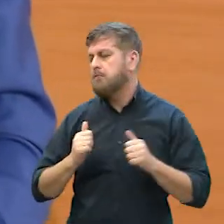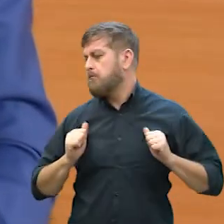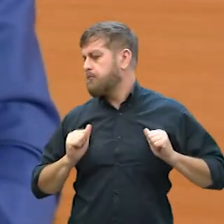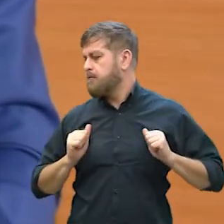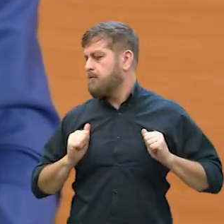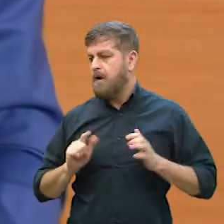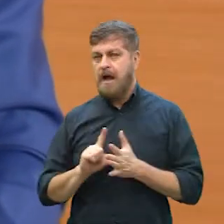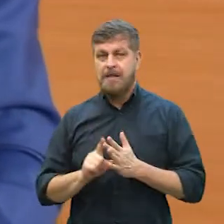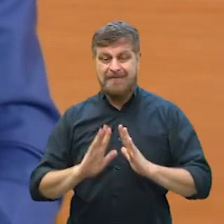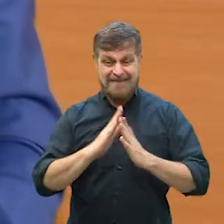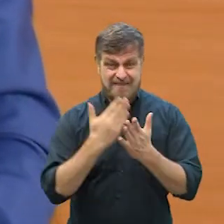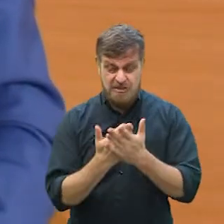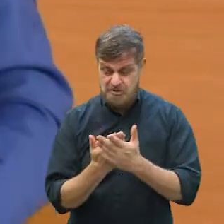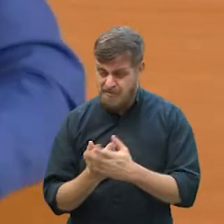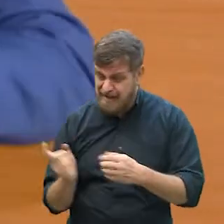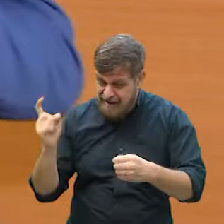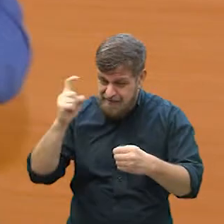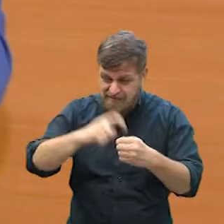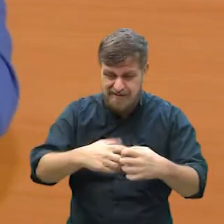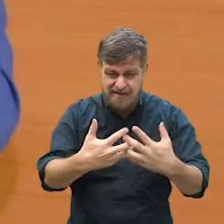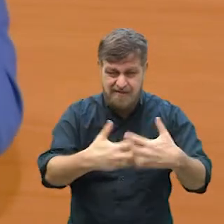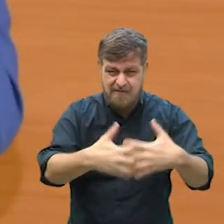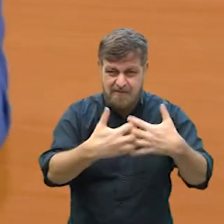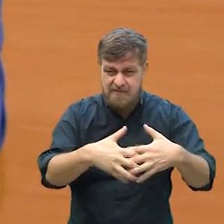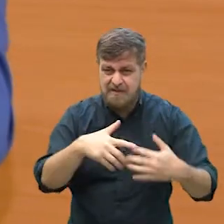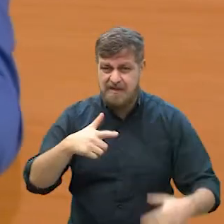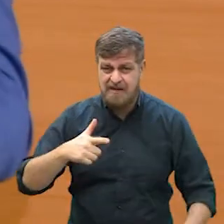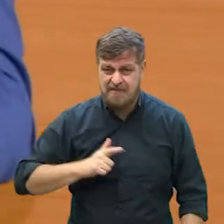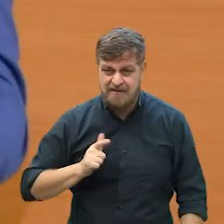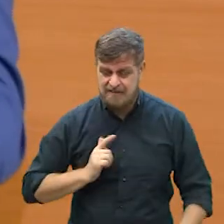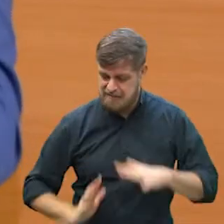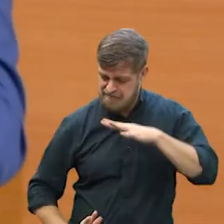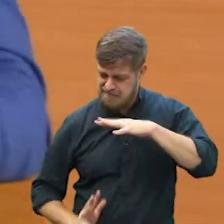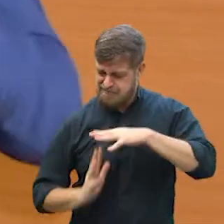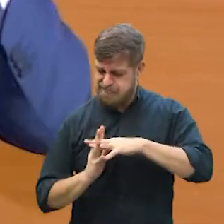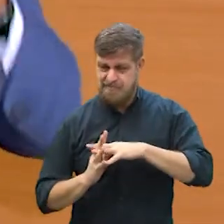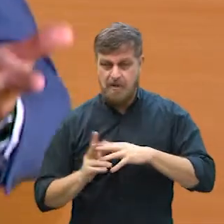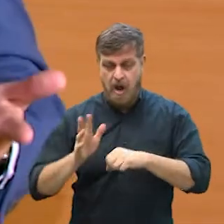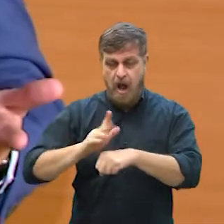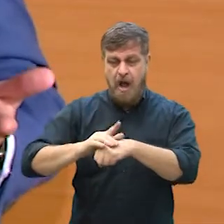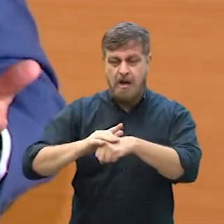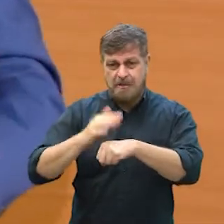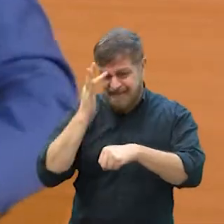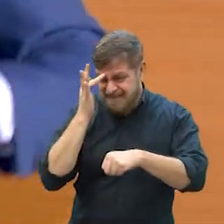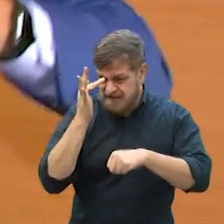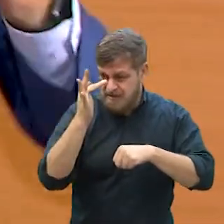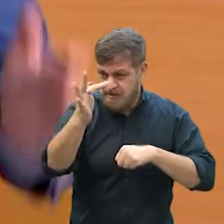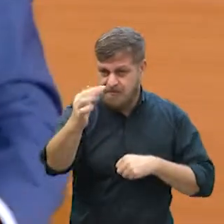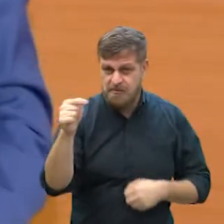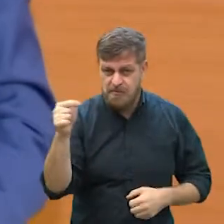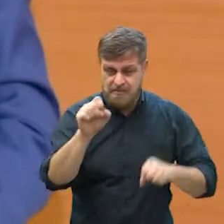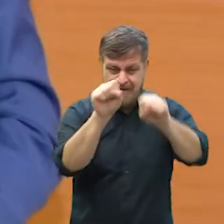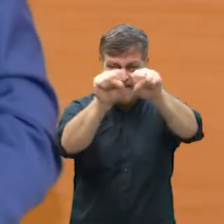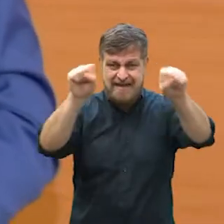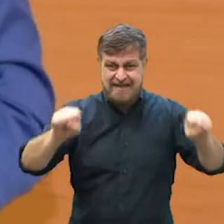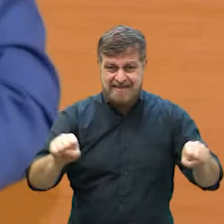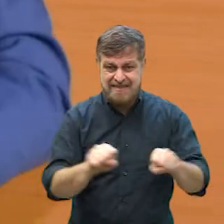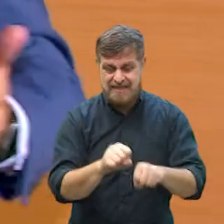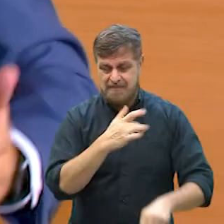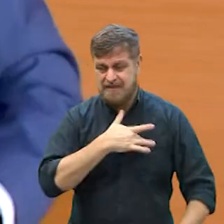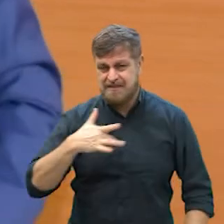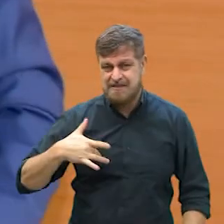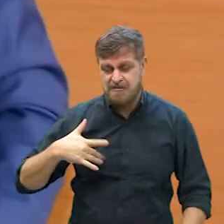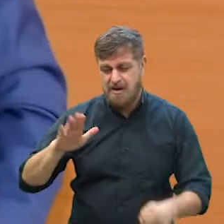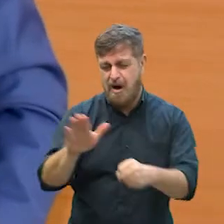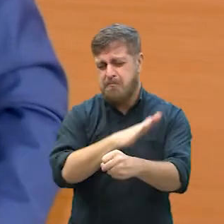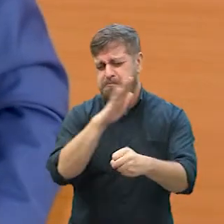Como é que essa criança vai voltar na aula? Então, o transtorno de algumas doenças que virão para o futuro, a sobrecarga do sistema de saúde vai